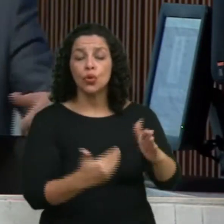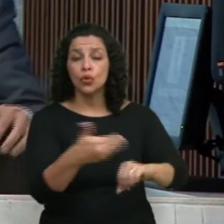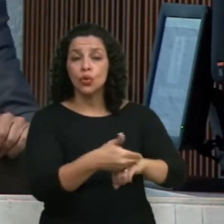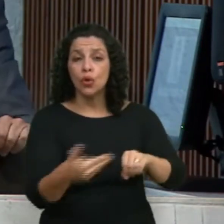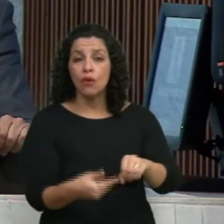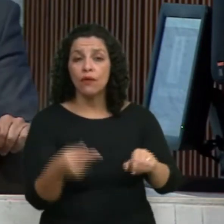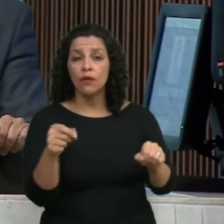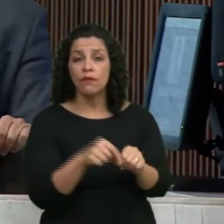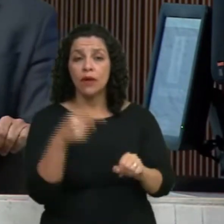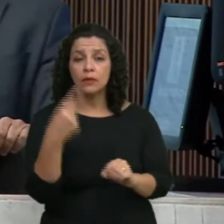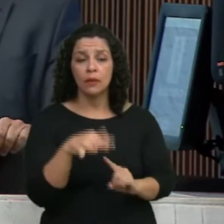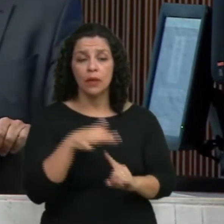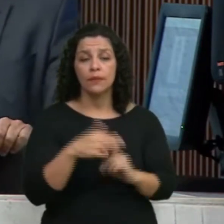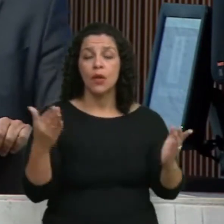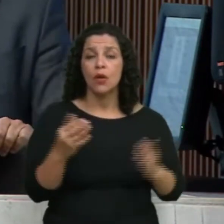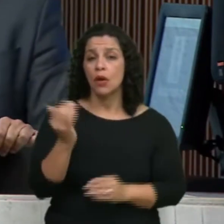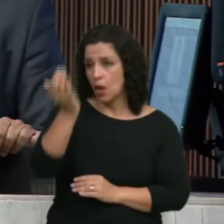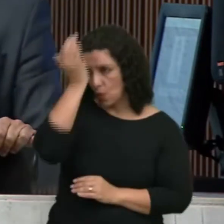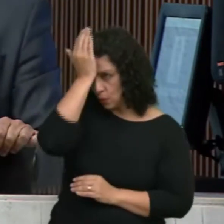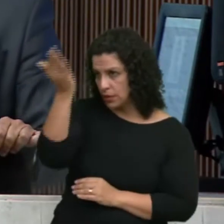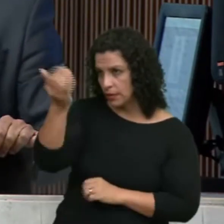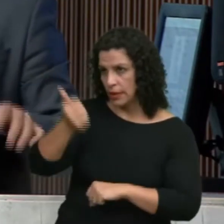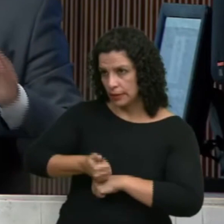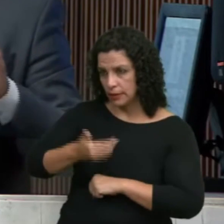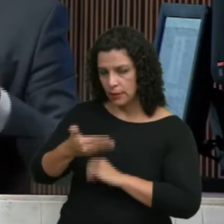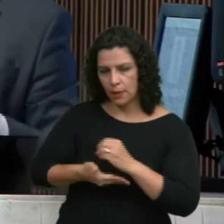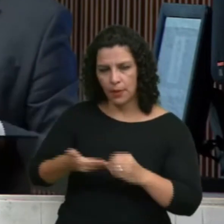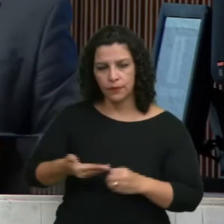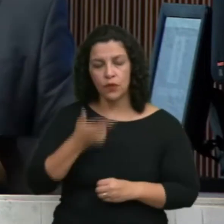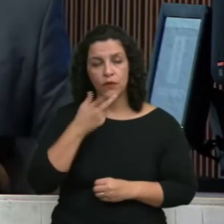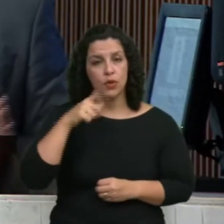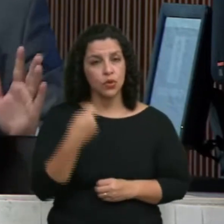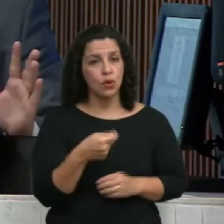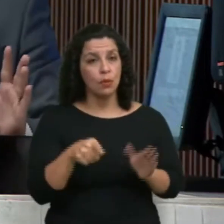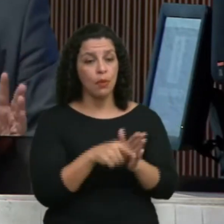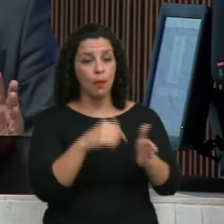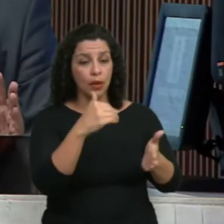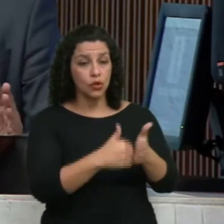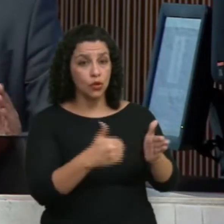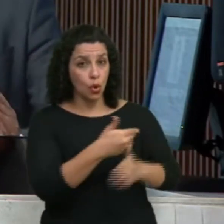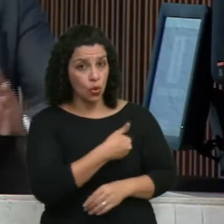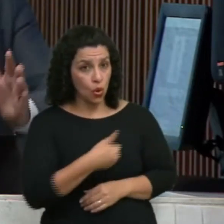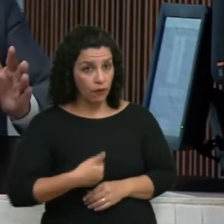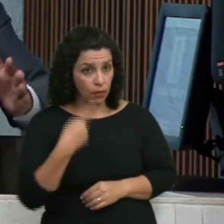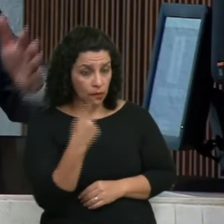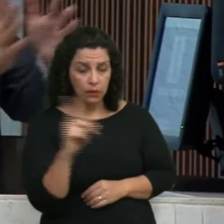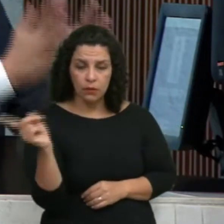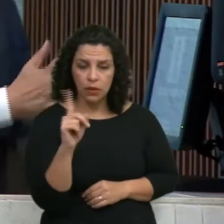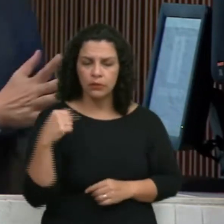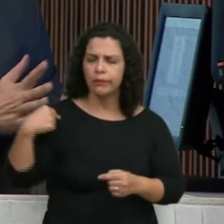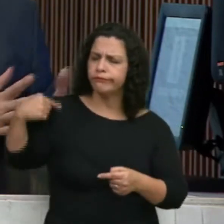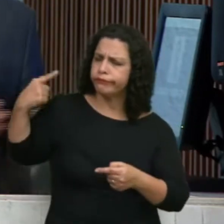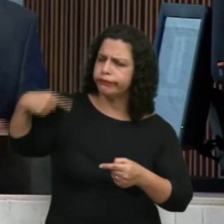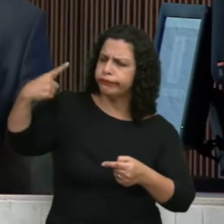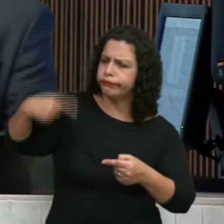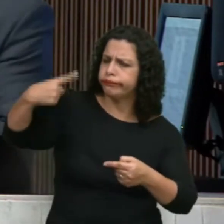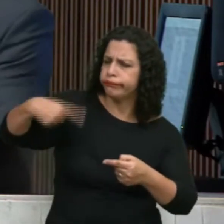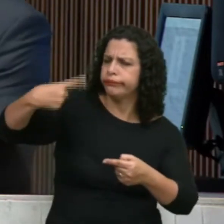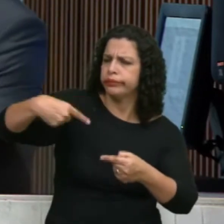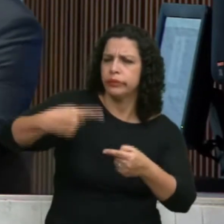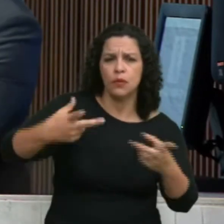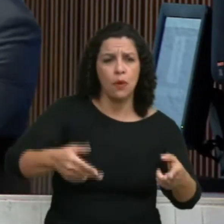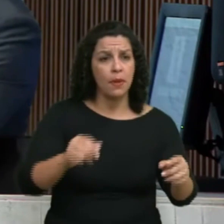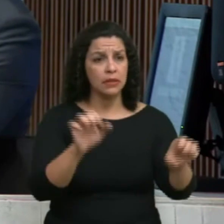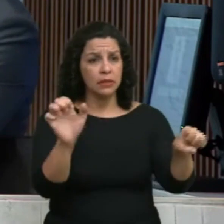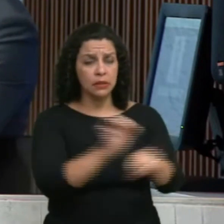E aqui, deputado Hussein Bach, líder do governo, eu não estou falando que a renúncia é só desse governo. Vem renúncia de outros governos, mas não tem